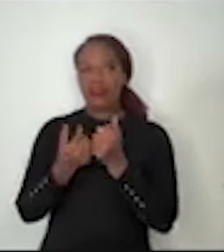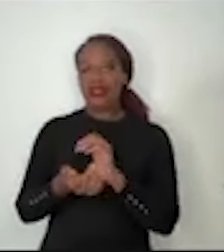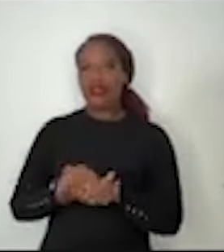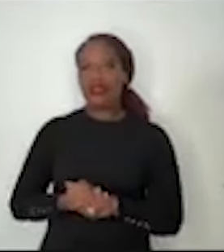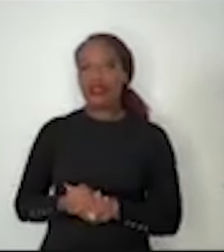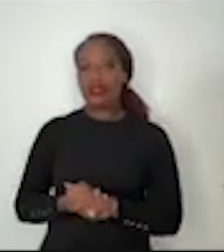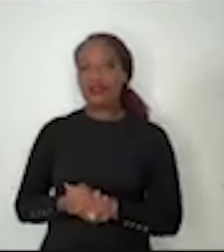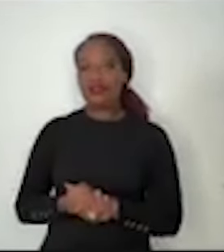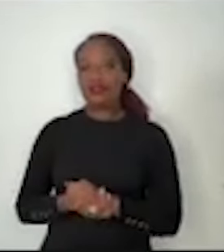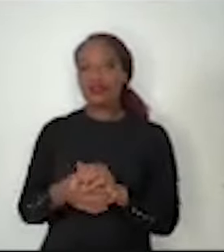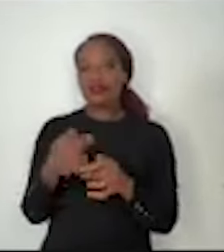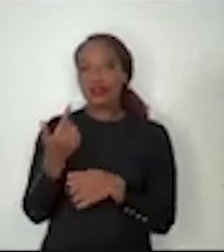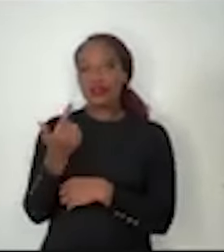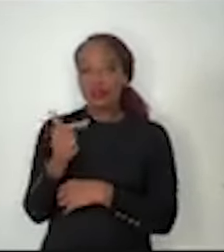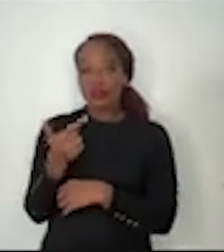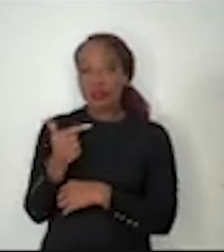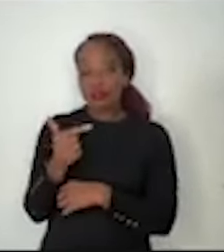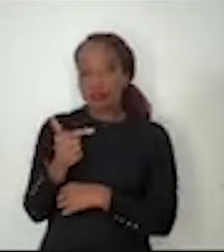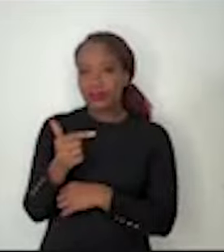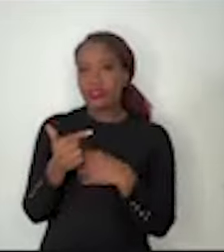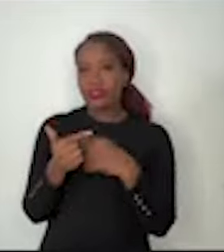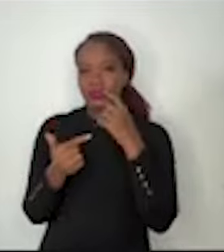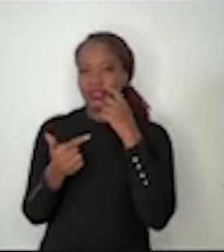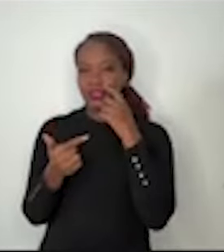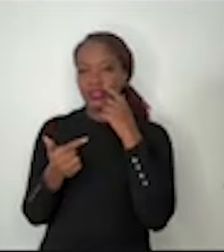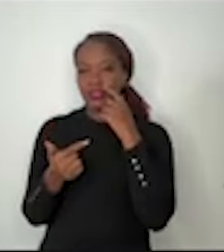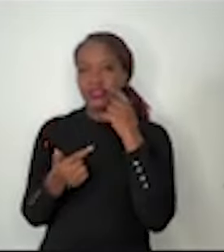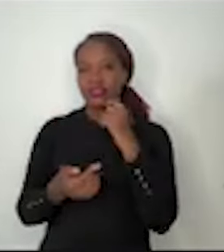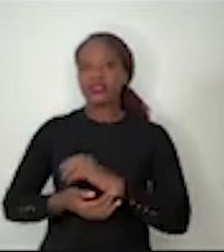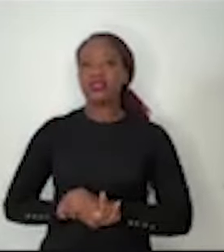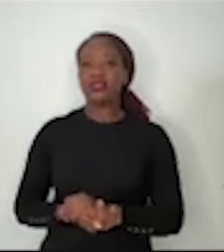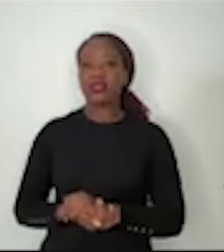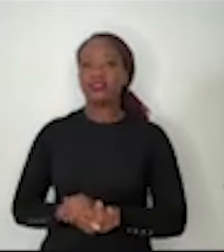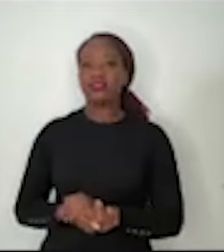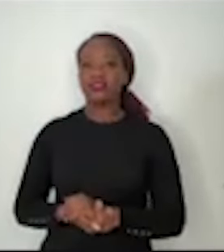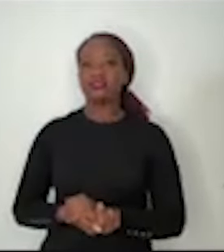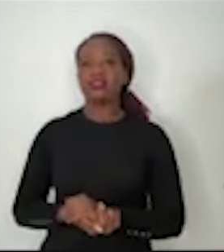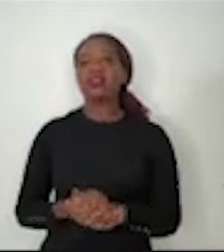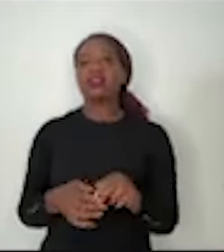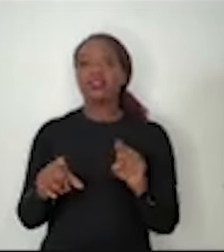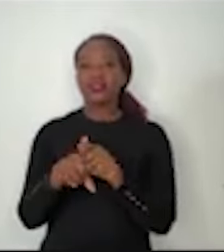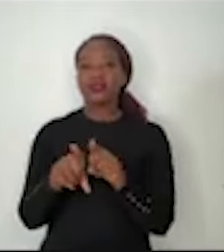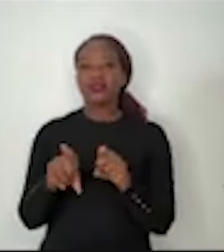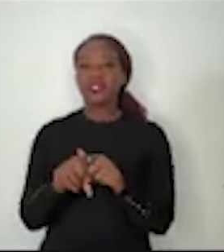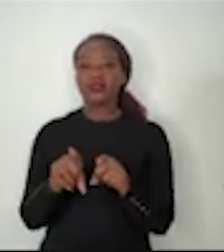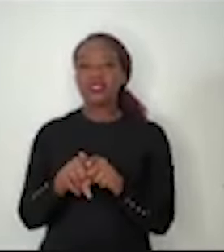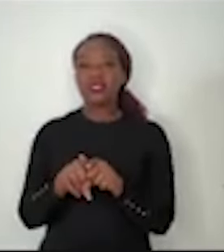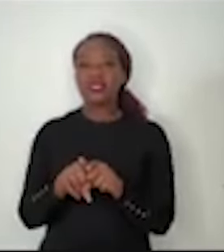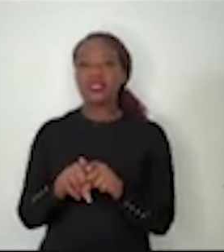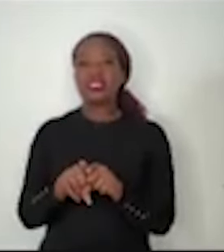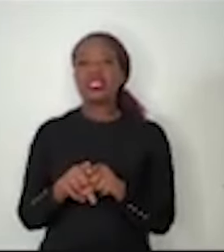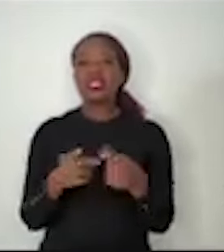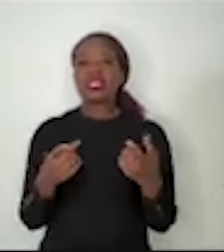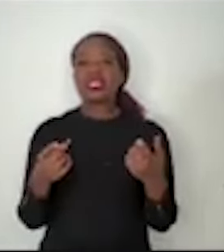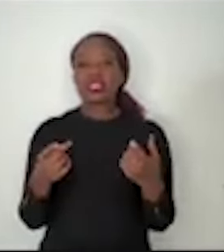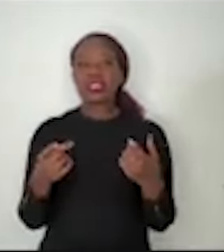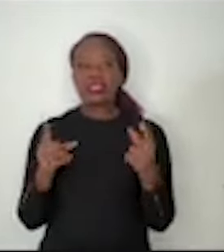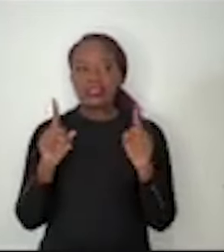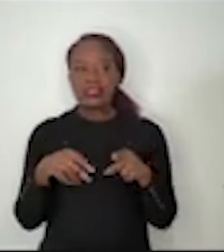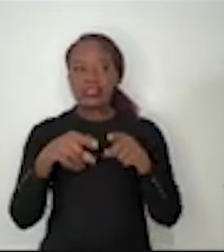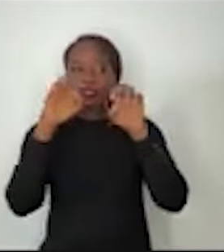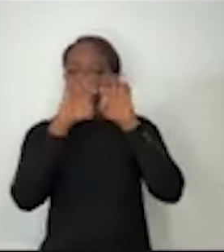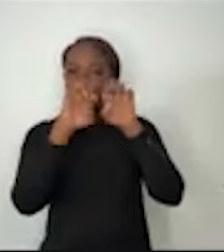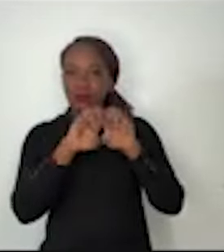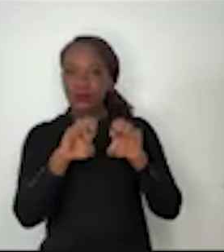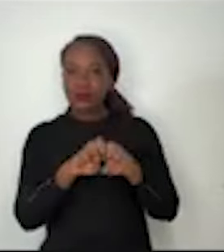tinha estrada não tinha moeda não tinha educação e tinha muitos escravos essa era a infraestrutura do Brasil